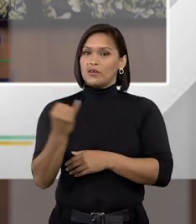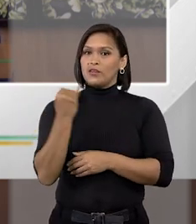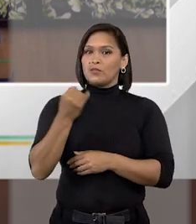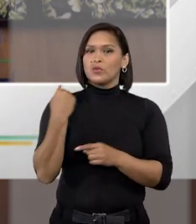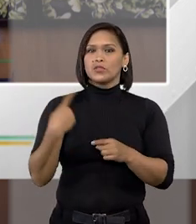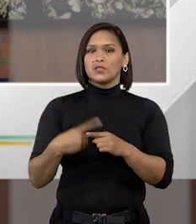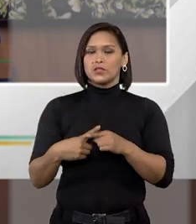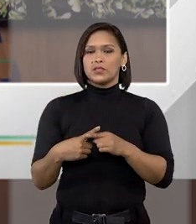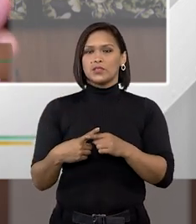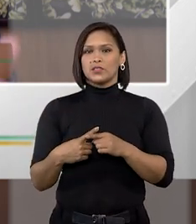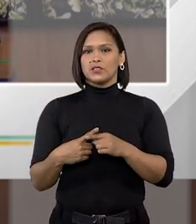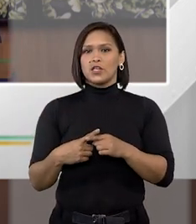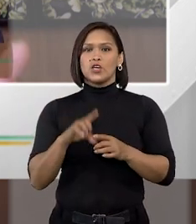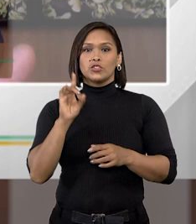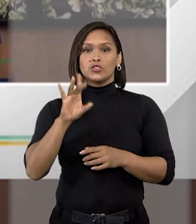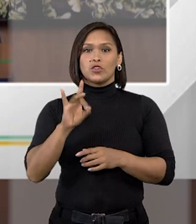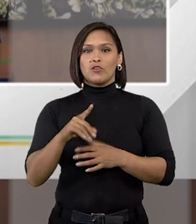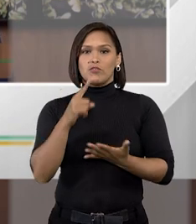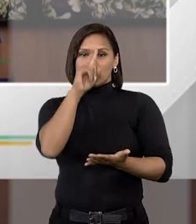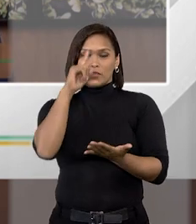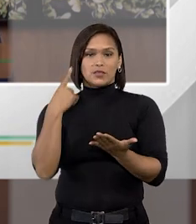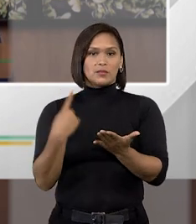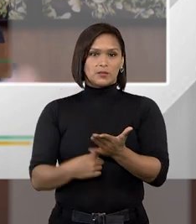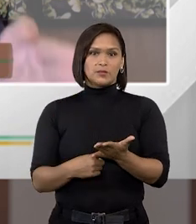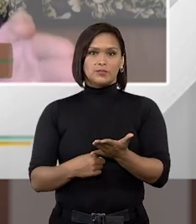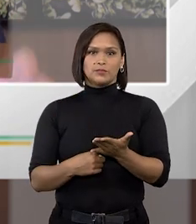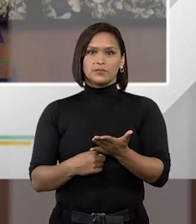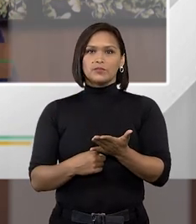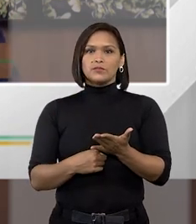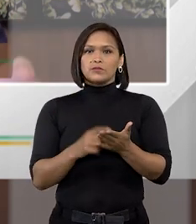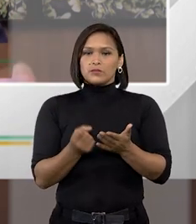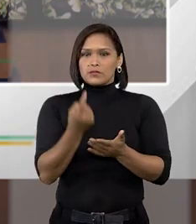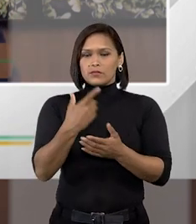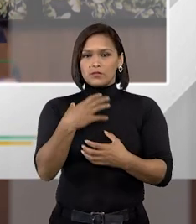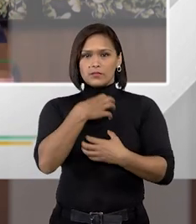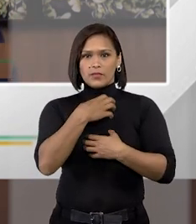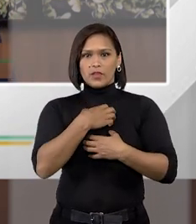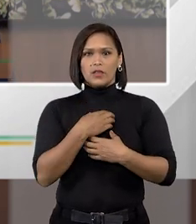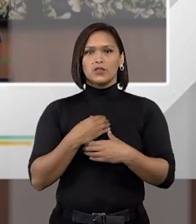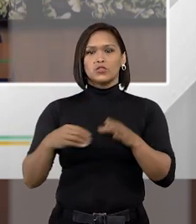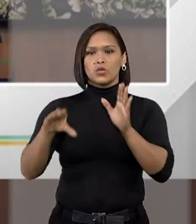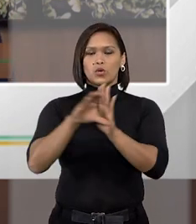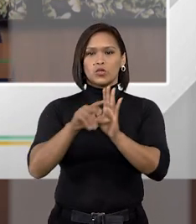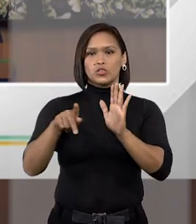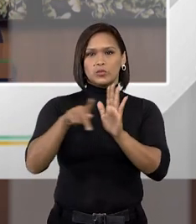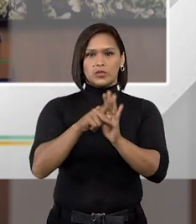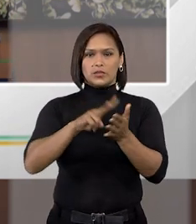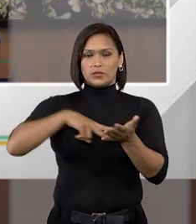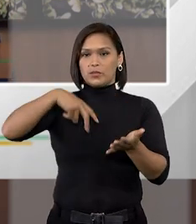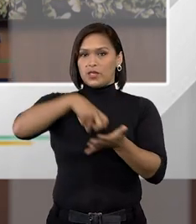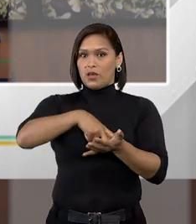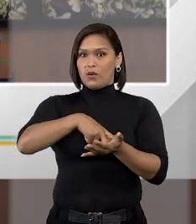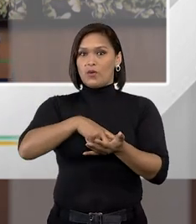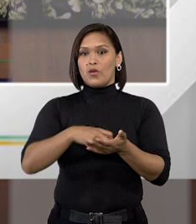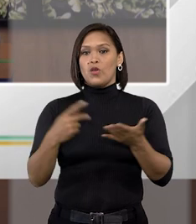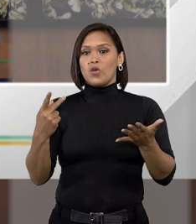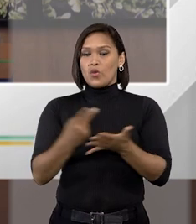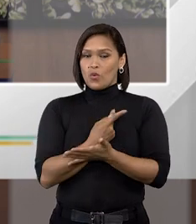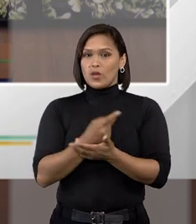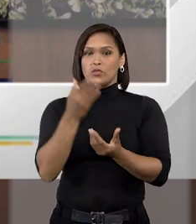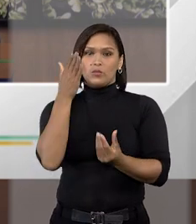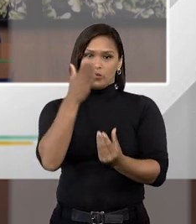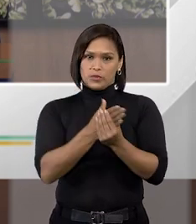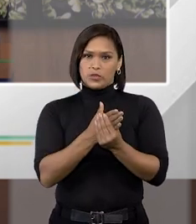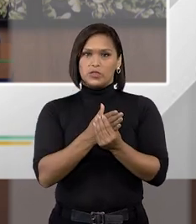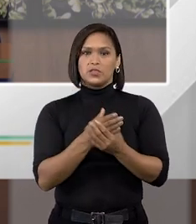importante porque só vai se aplicar o método do código de processo penal quando casos